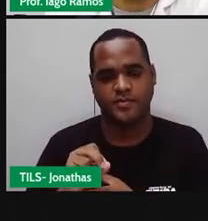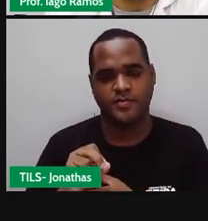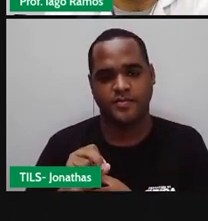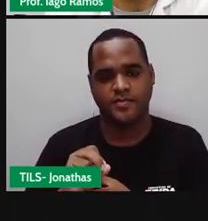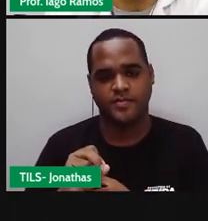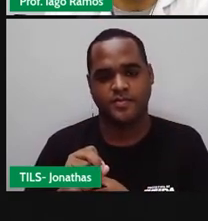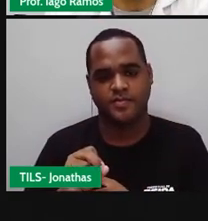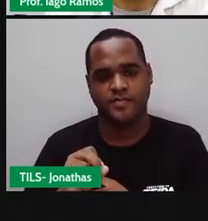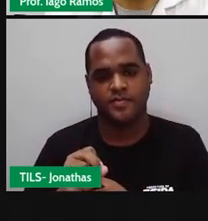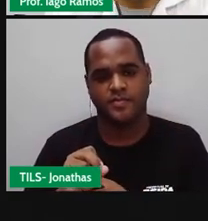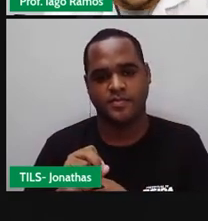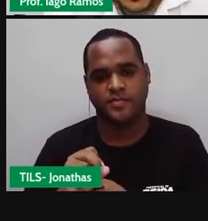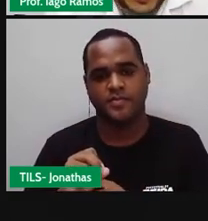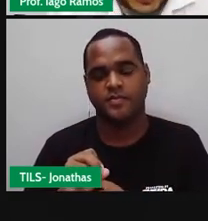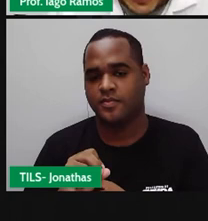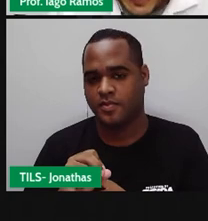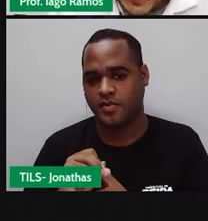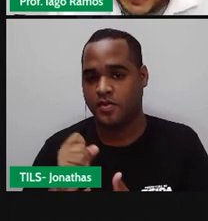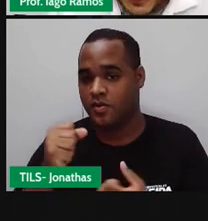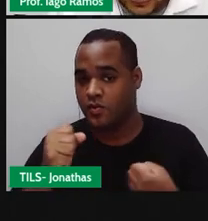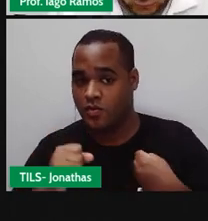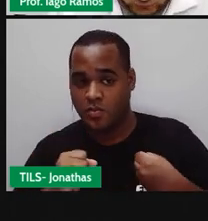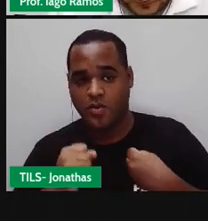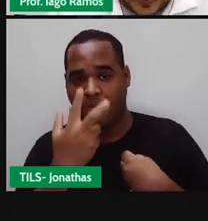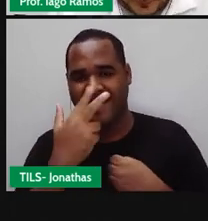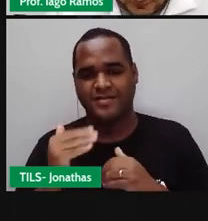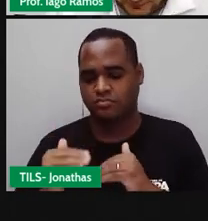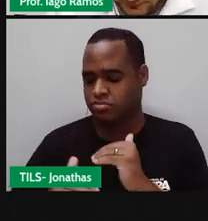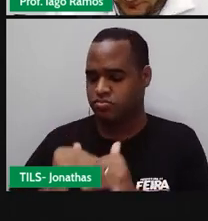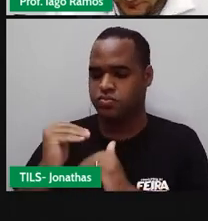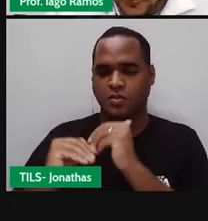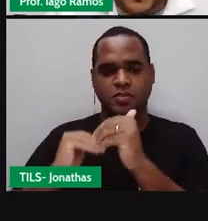Então, esses números estão crescendo.